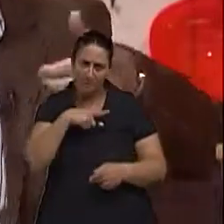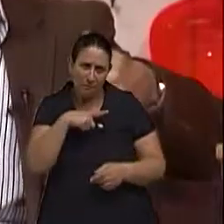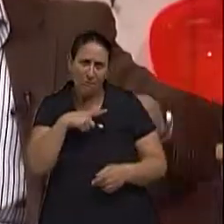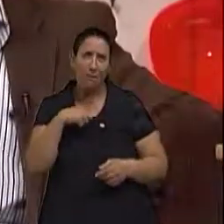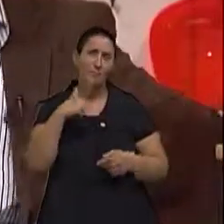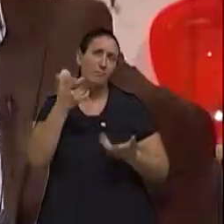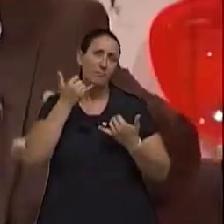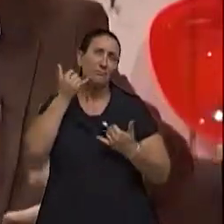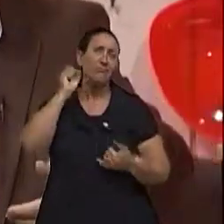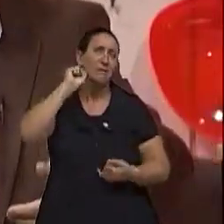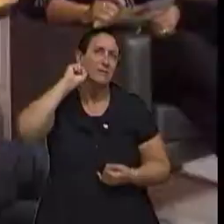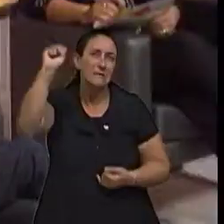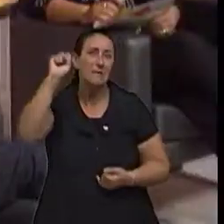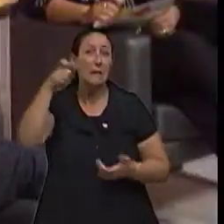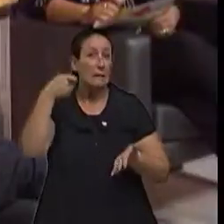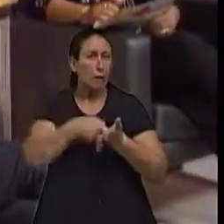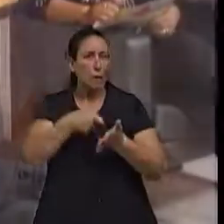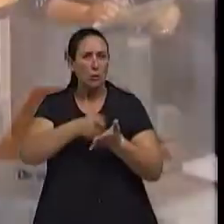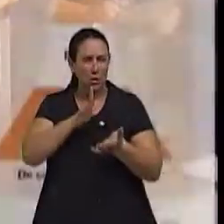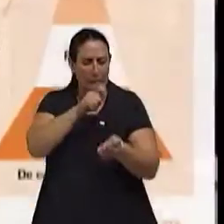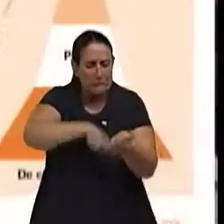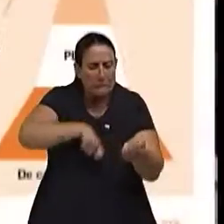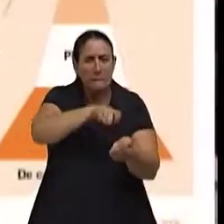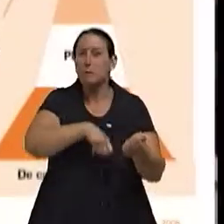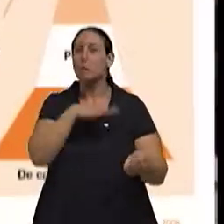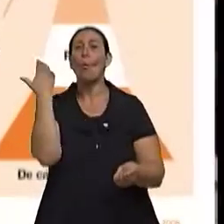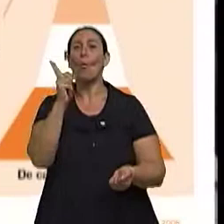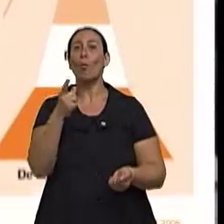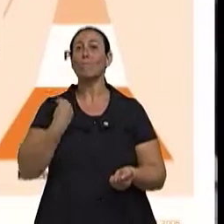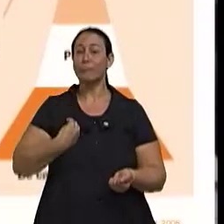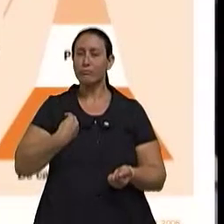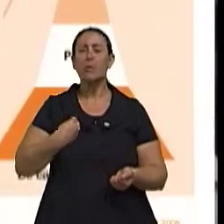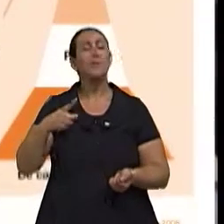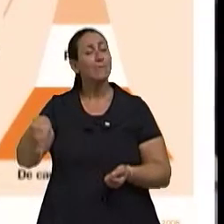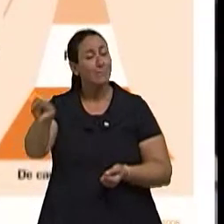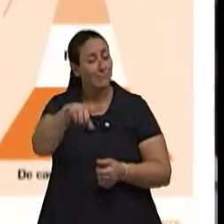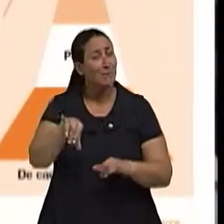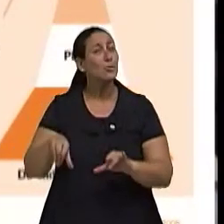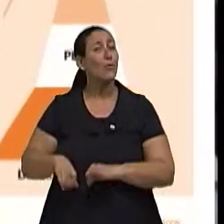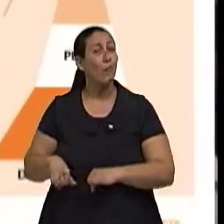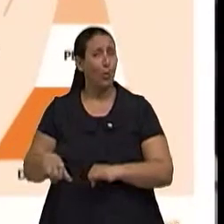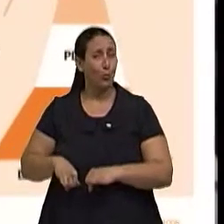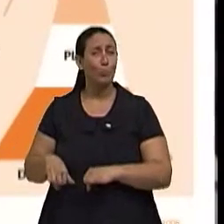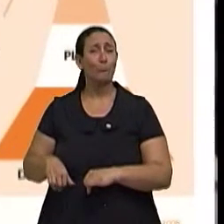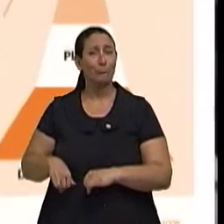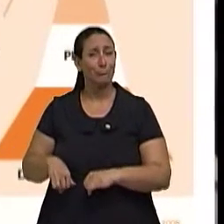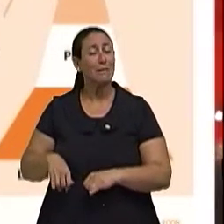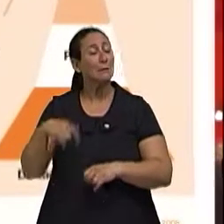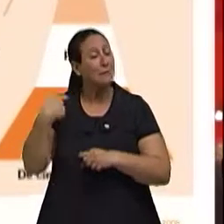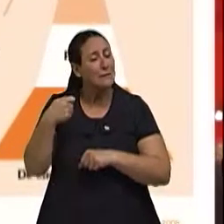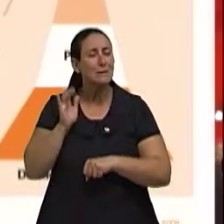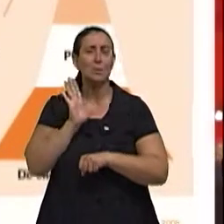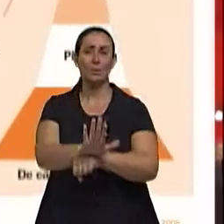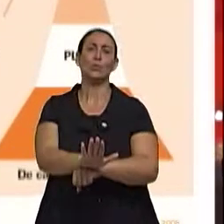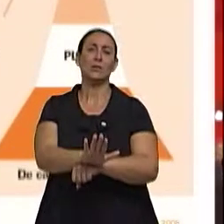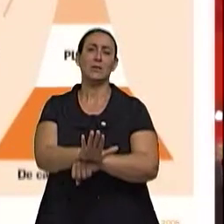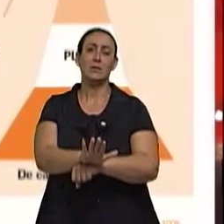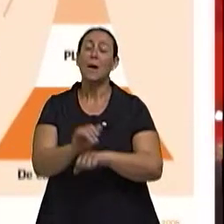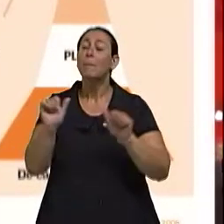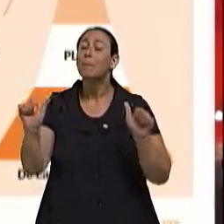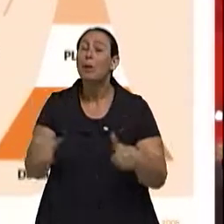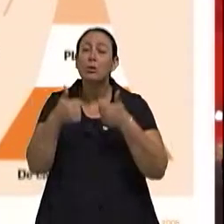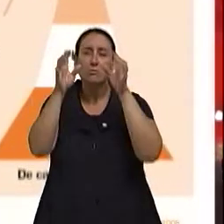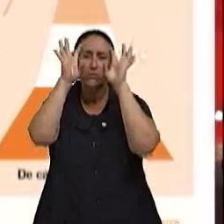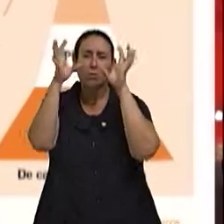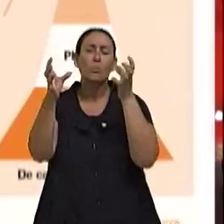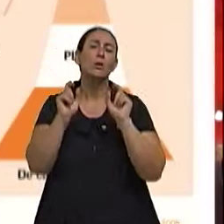o suicídio ou que tentaram o suicídio estão sofrendo muito. Estão sofrendo muito e precisam de ajuda. E a melhor alternativa para